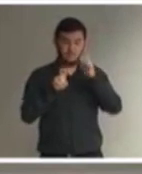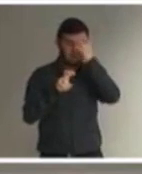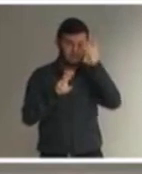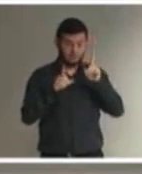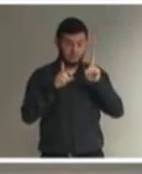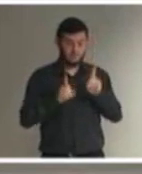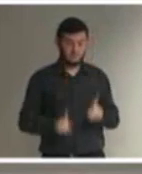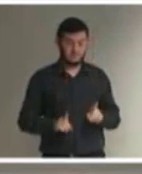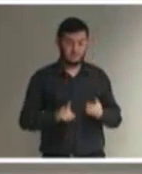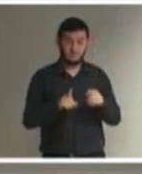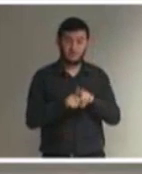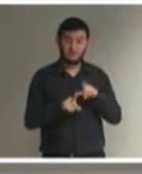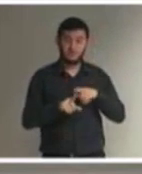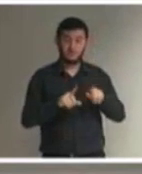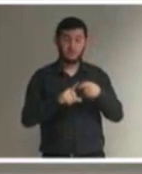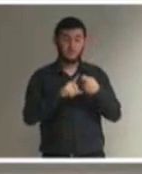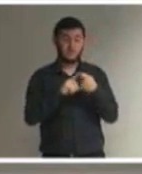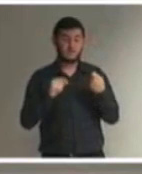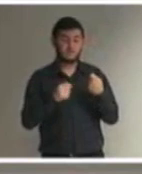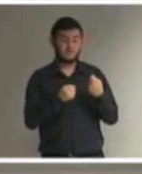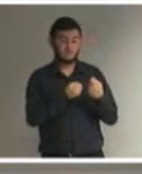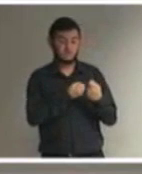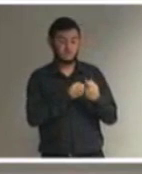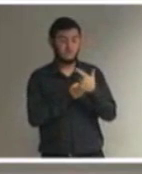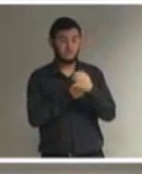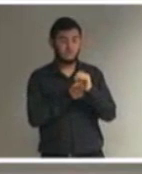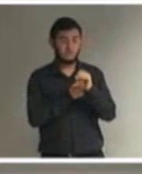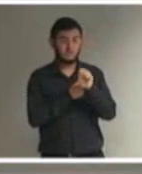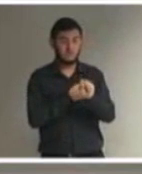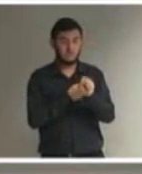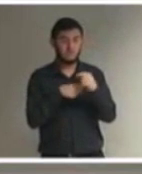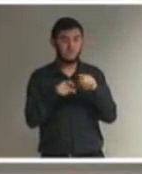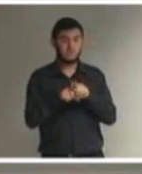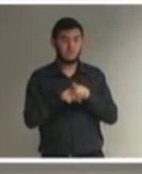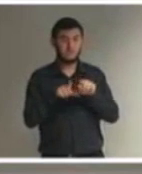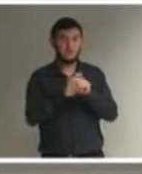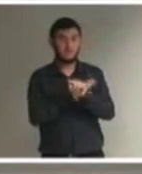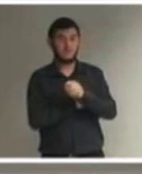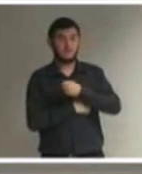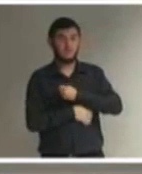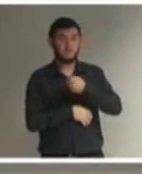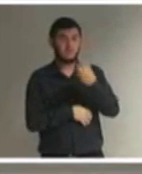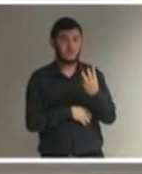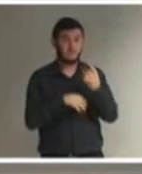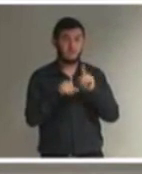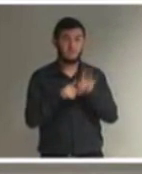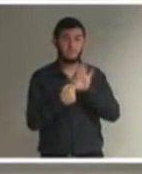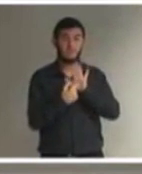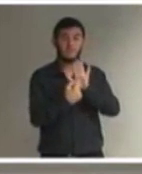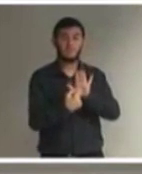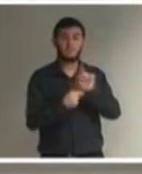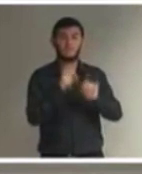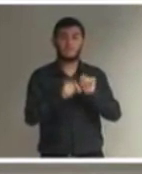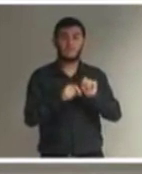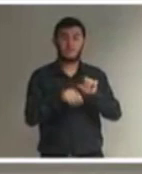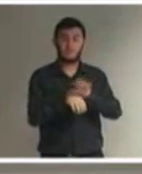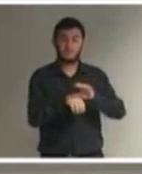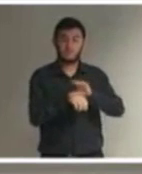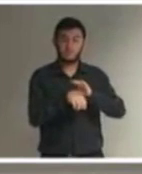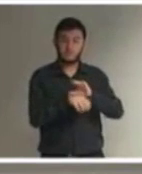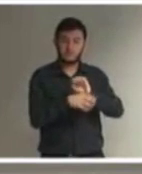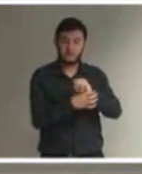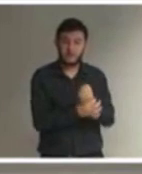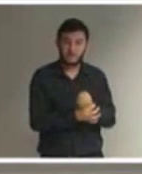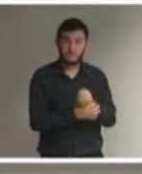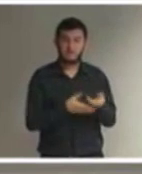está nesse artigo 208, no inciso 3º, em que a nossa Constituição garante atendimento